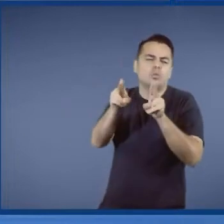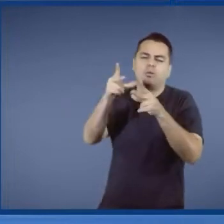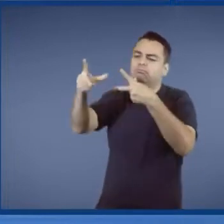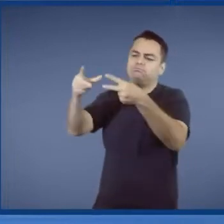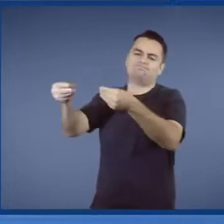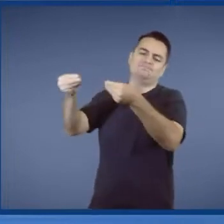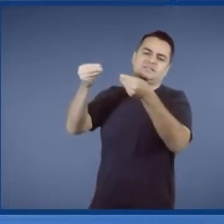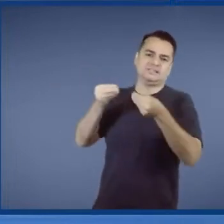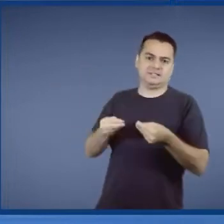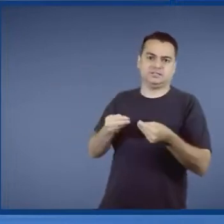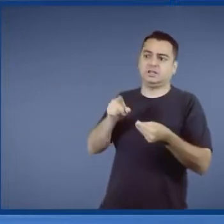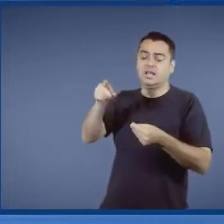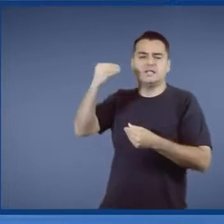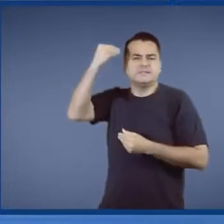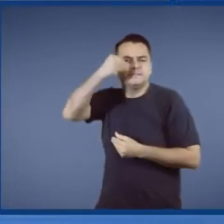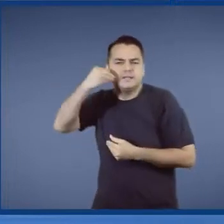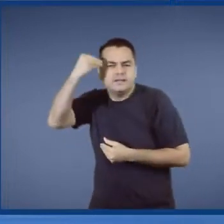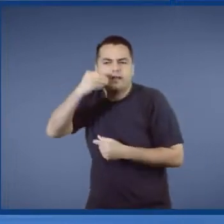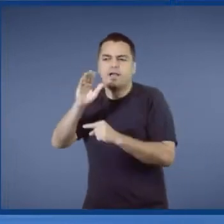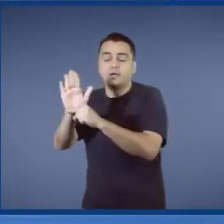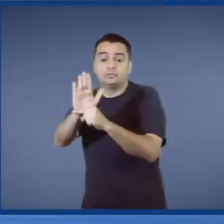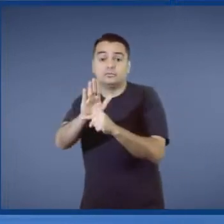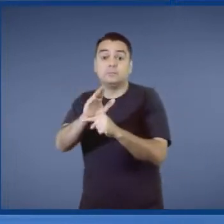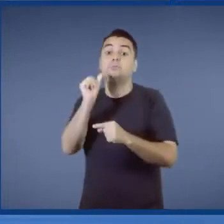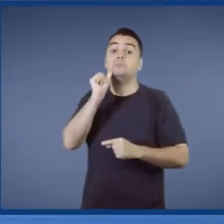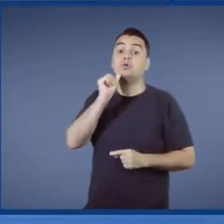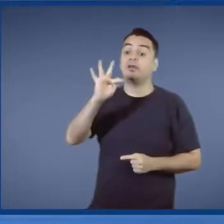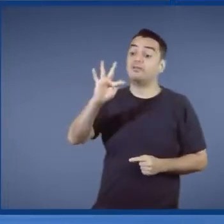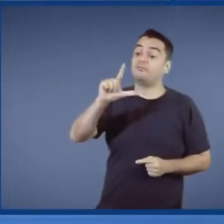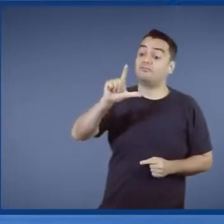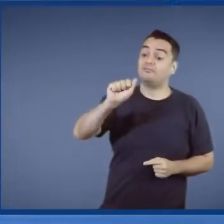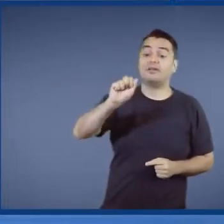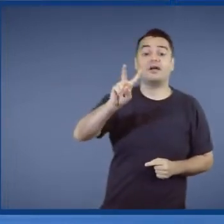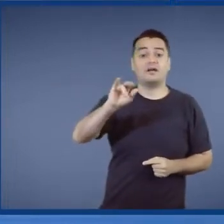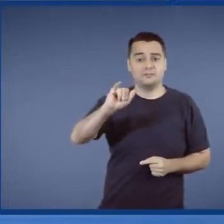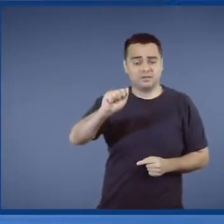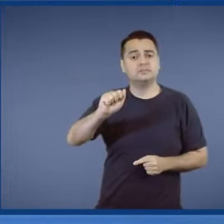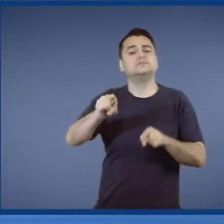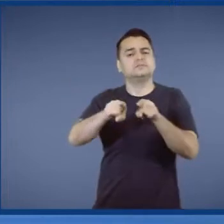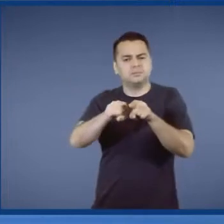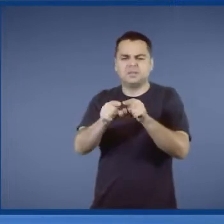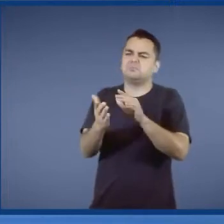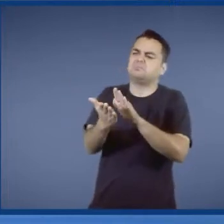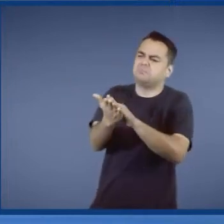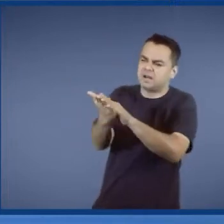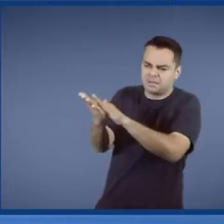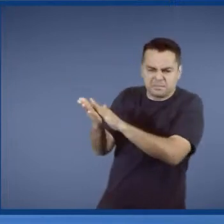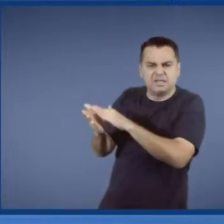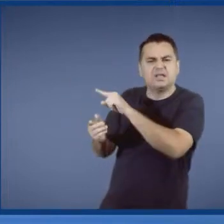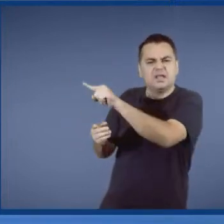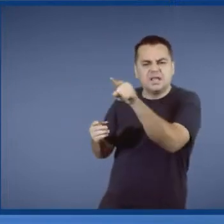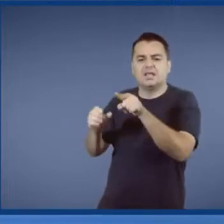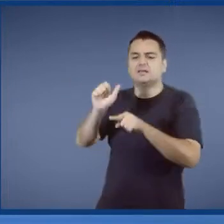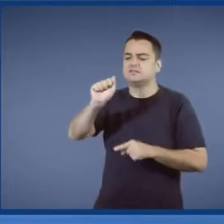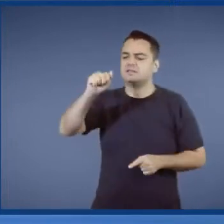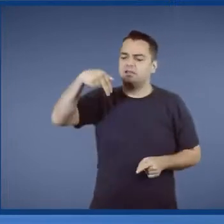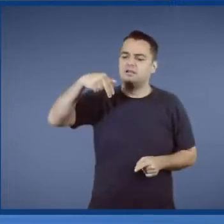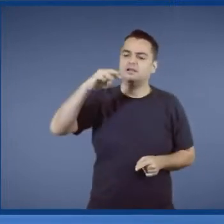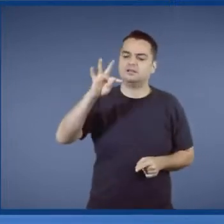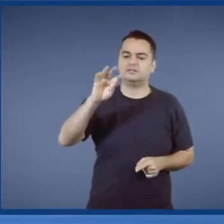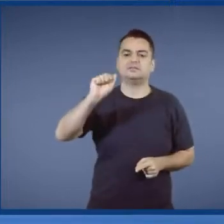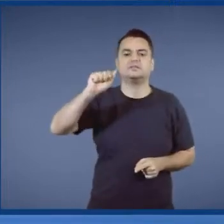de carreira, experiente, Flávia Tacafachi, Fialho. Parabéns a todos os servidores da ANTAC pelo trabalho.